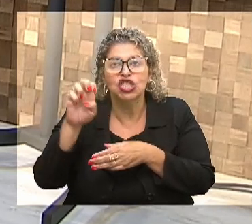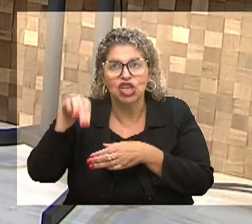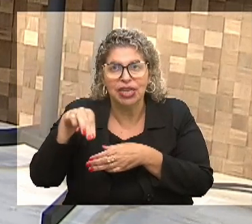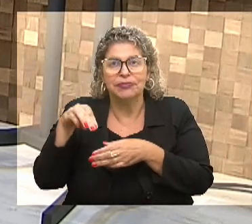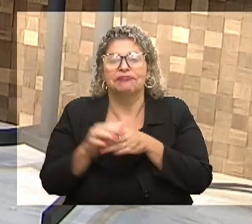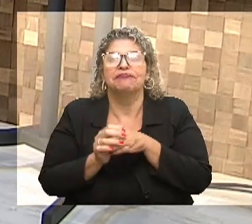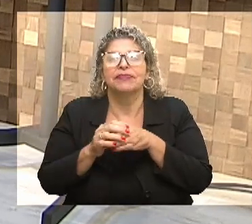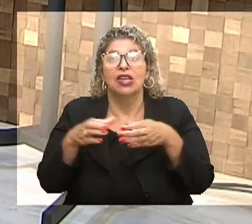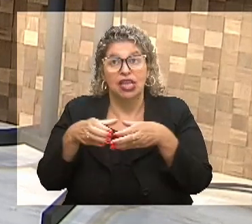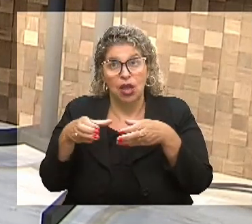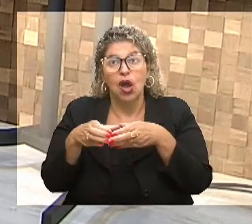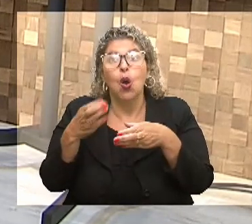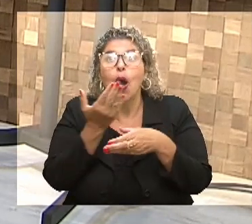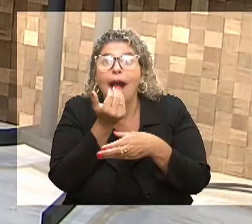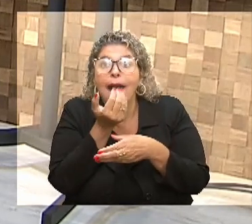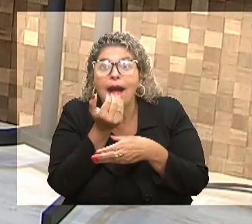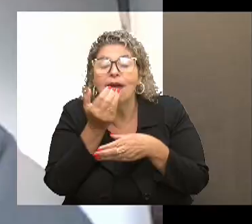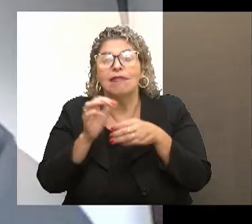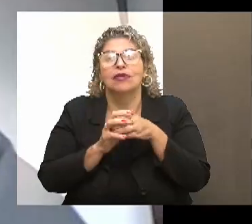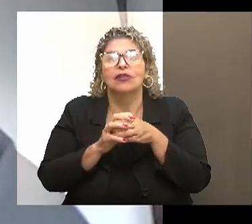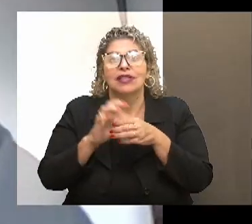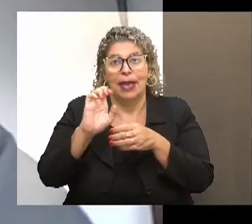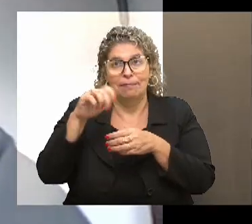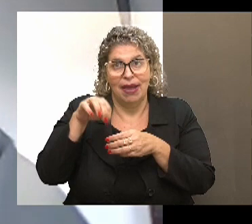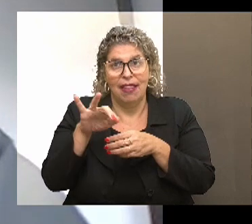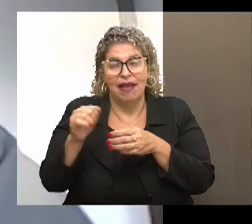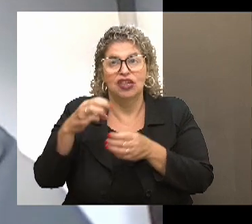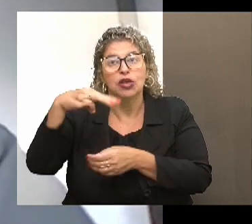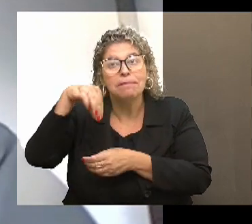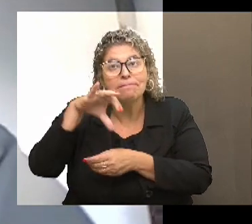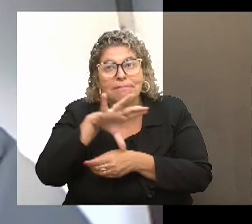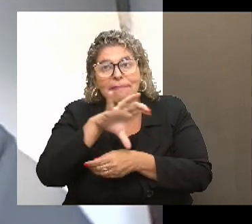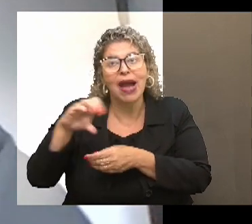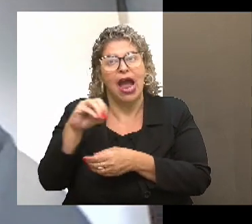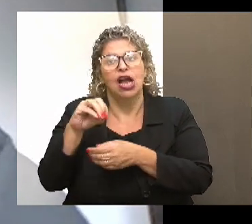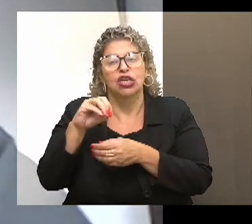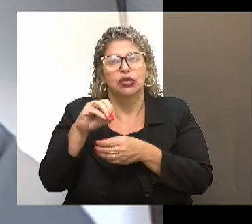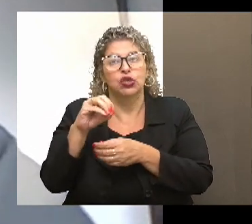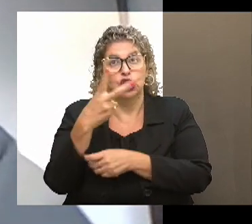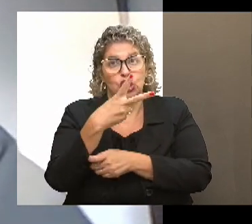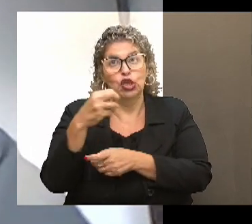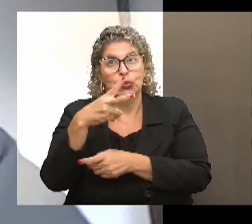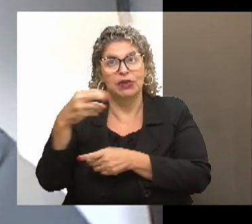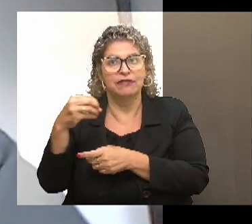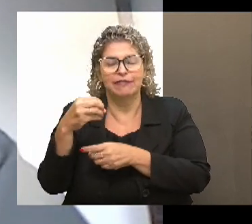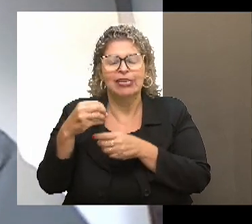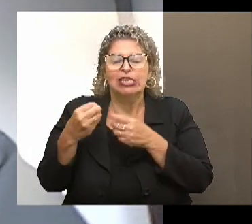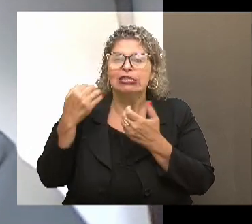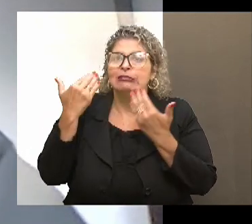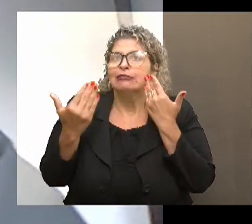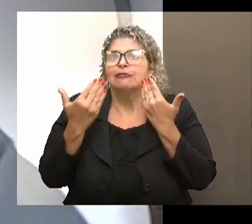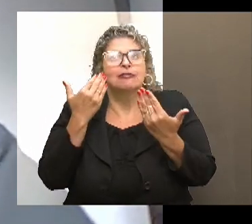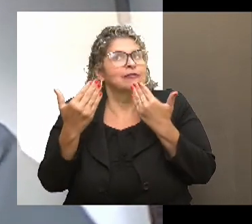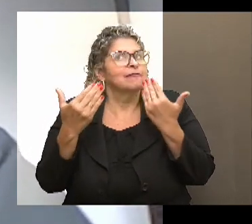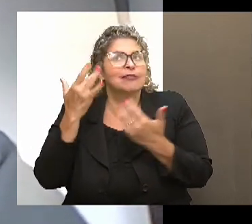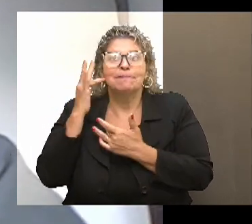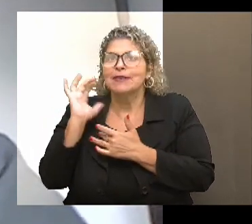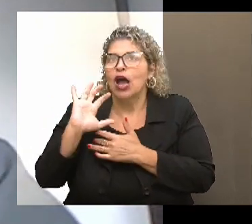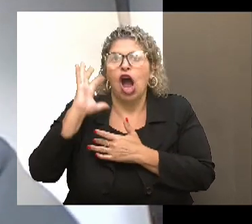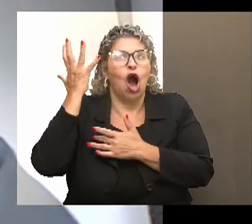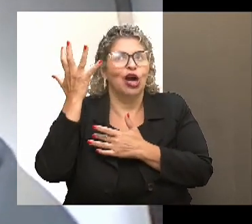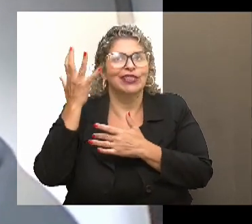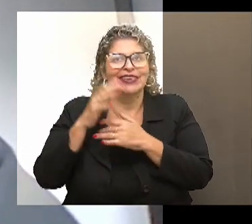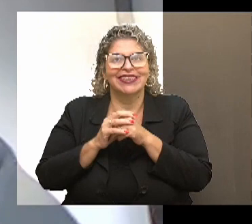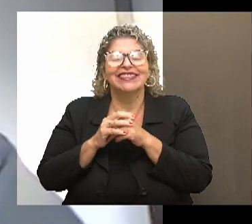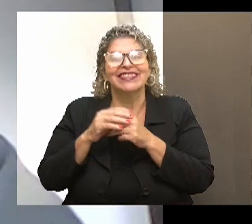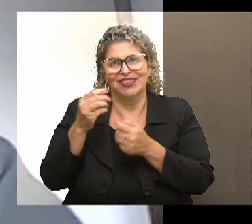Isso, o rango na embalagem começa em março de 2020, em meio a tanta incerteza que todo mundo não sabia o que ia acontecer. Então, não posso dar esse